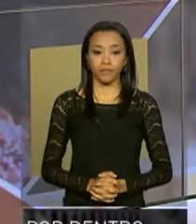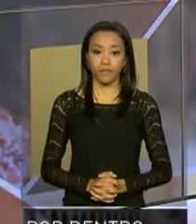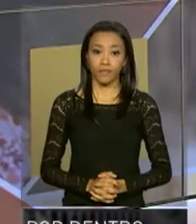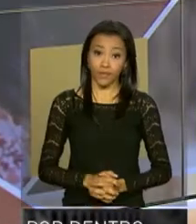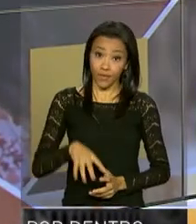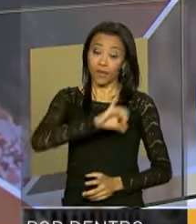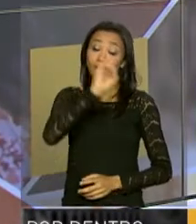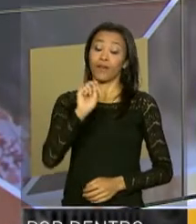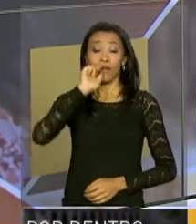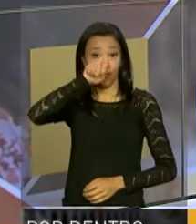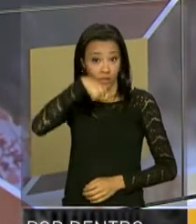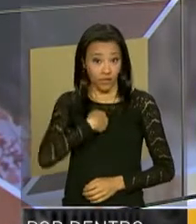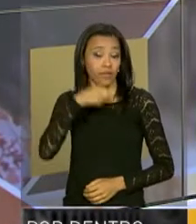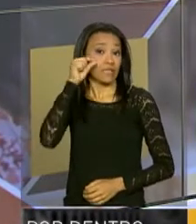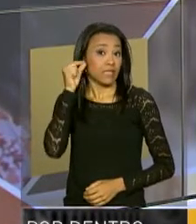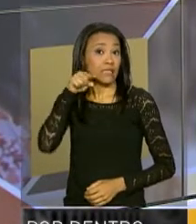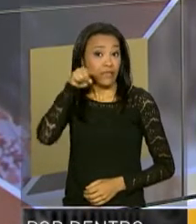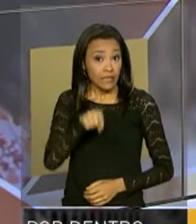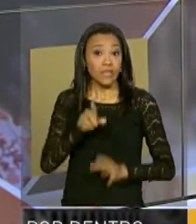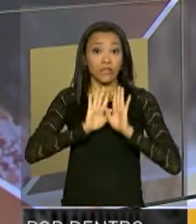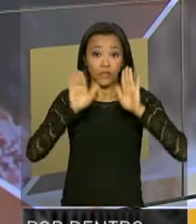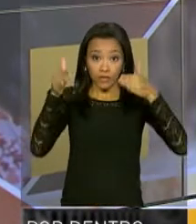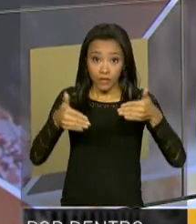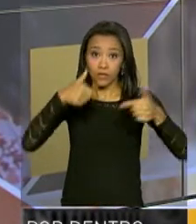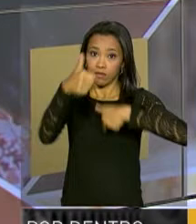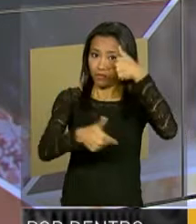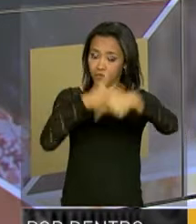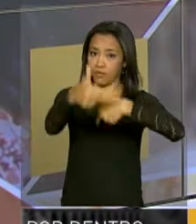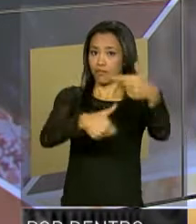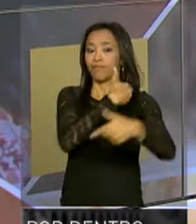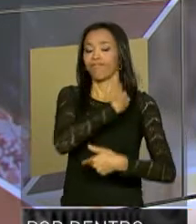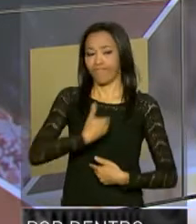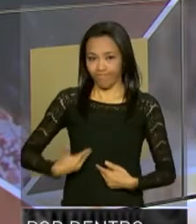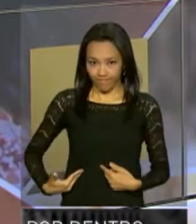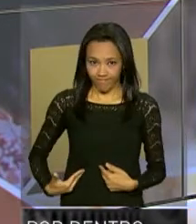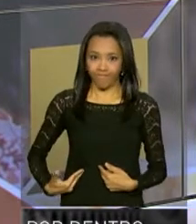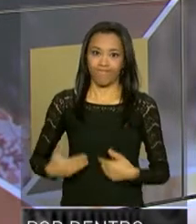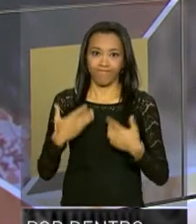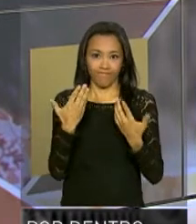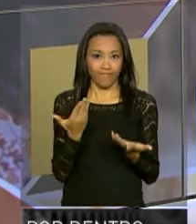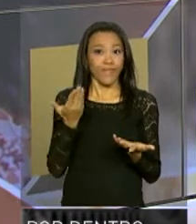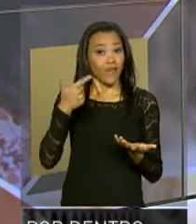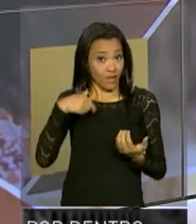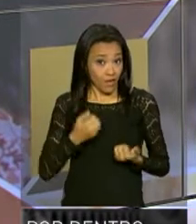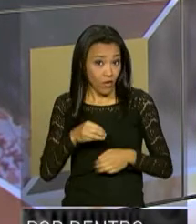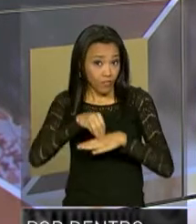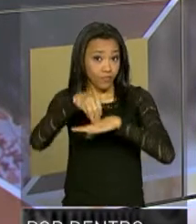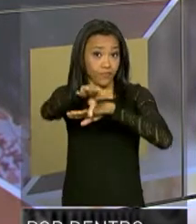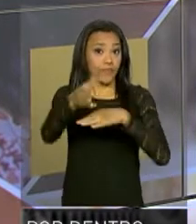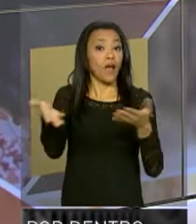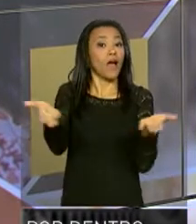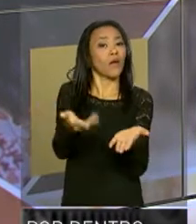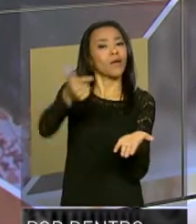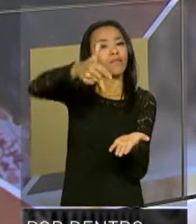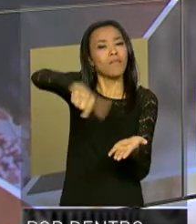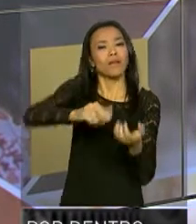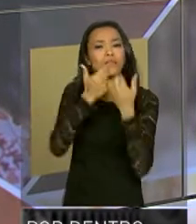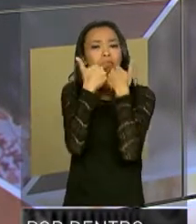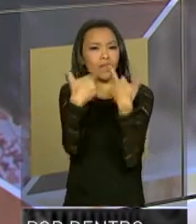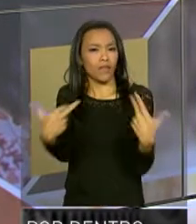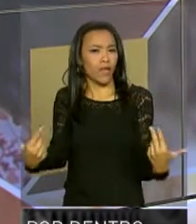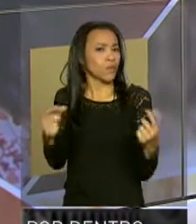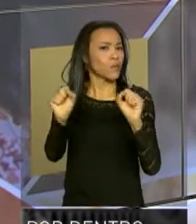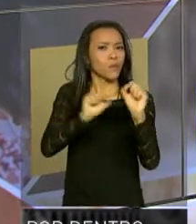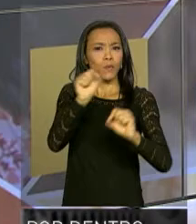Olá, eu sou Renata Corsini e este é mais um programa Por Dentro do Governo. Eu trago para você a partir de agora mais novidades